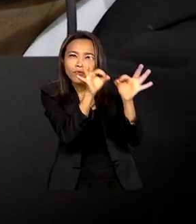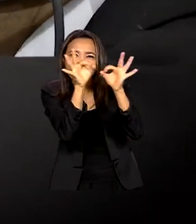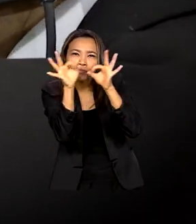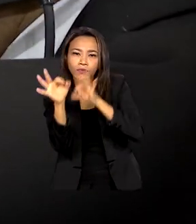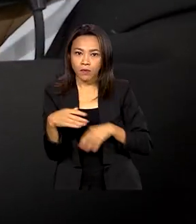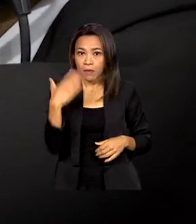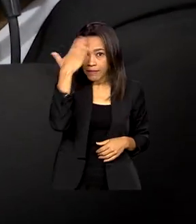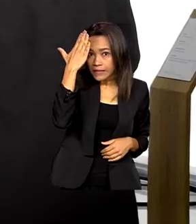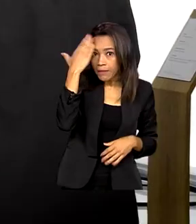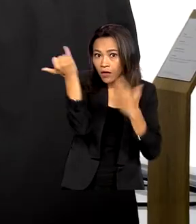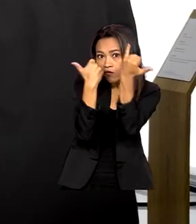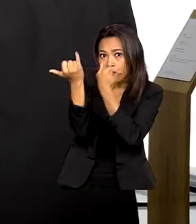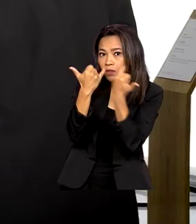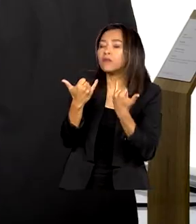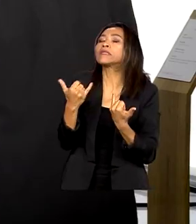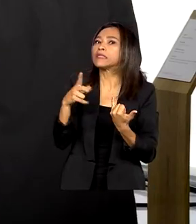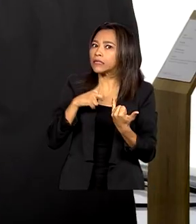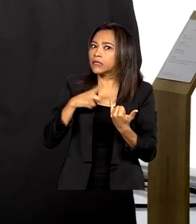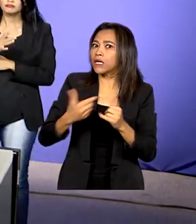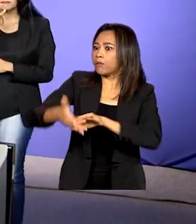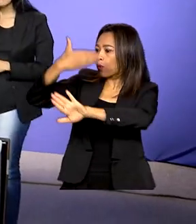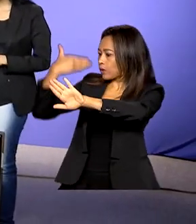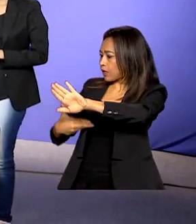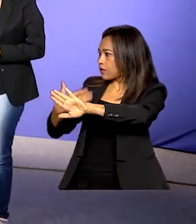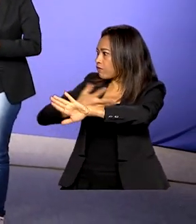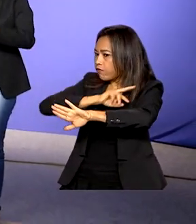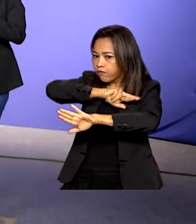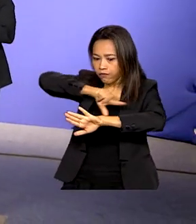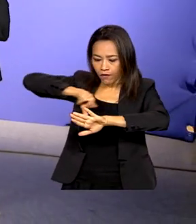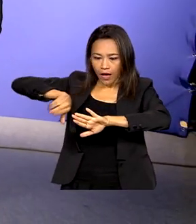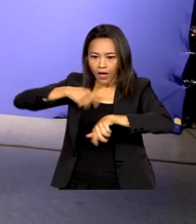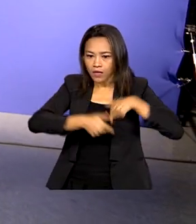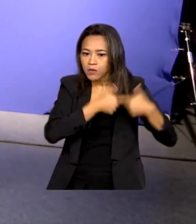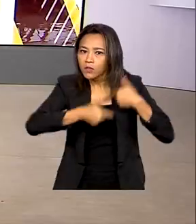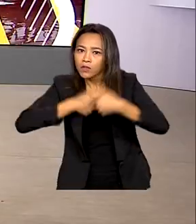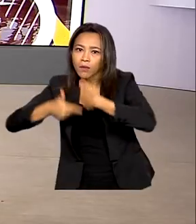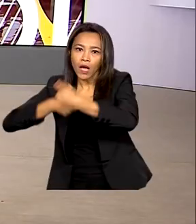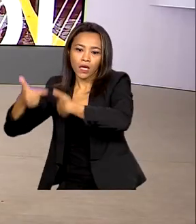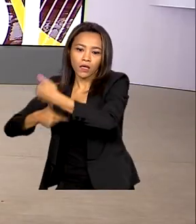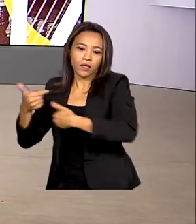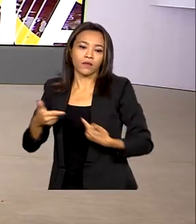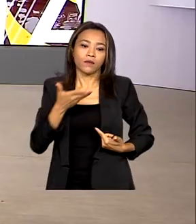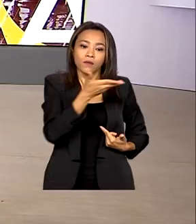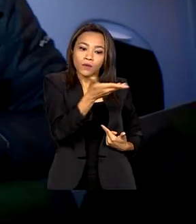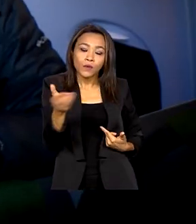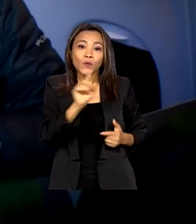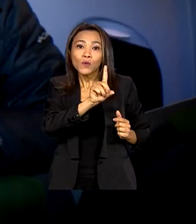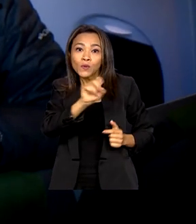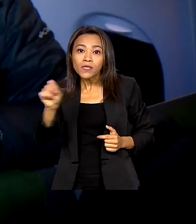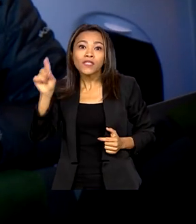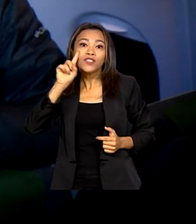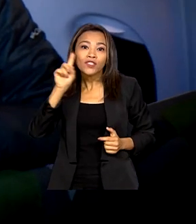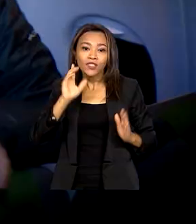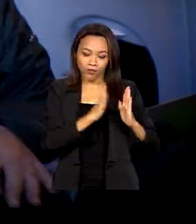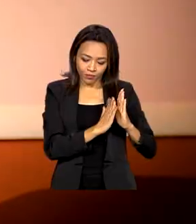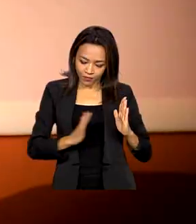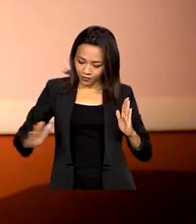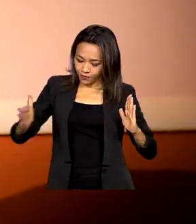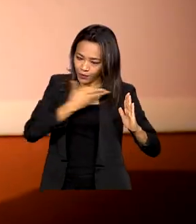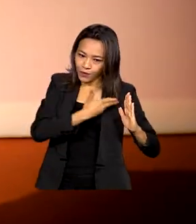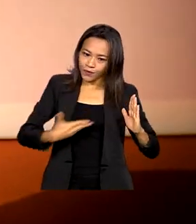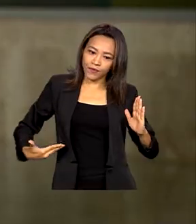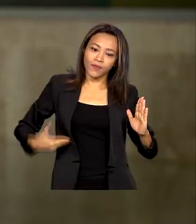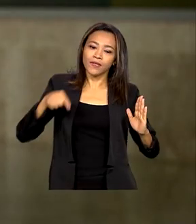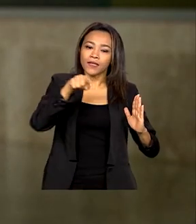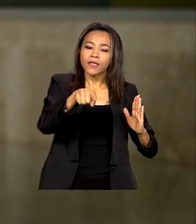informado, tem muita gente e muito trabalho por trás de tudo. Nos primeiros 100 dias deste ano, a TV Brasil